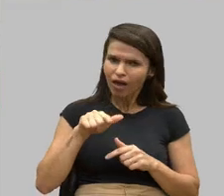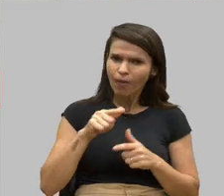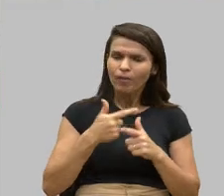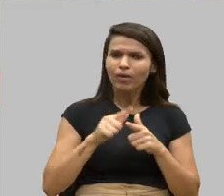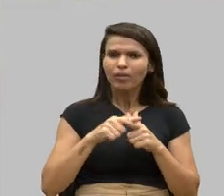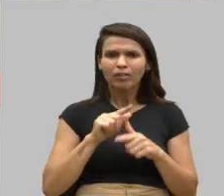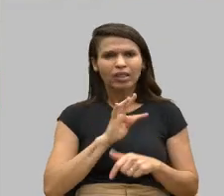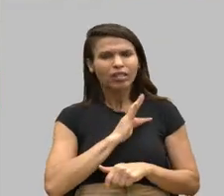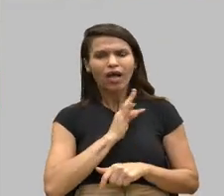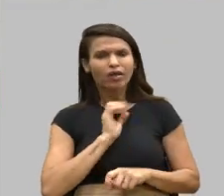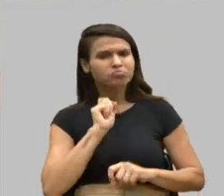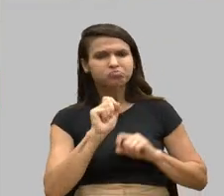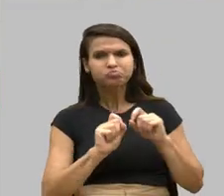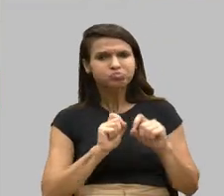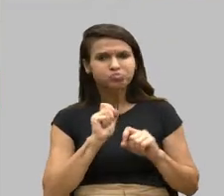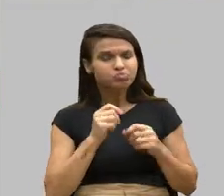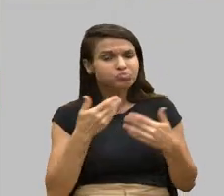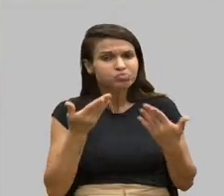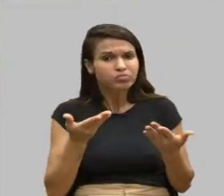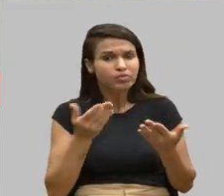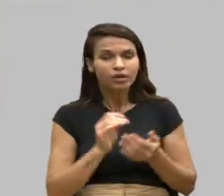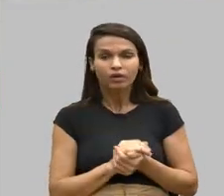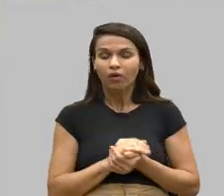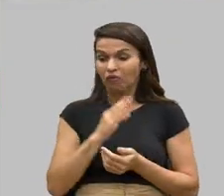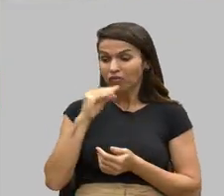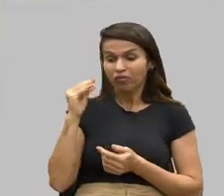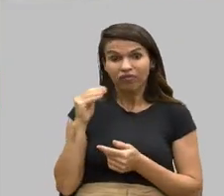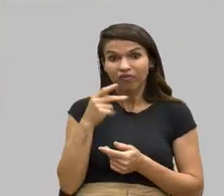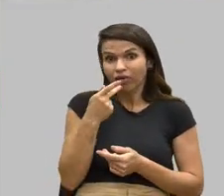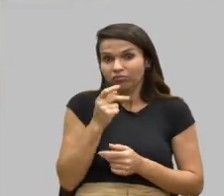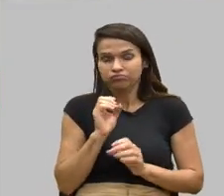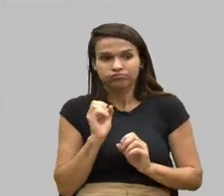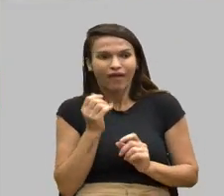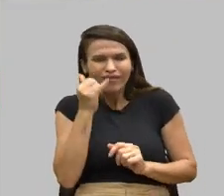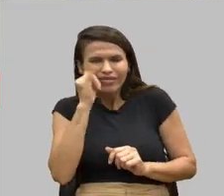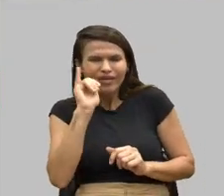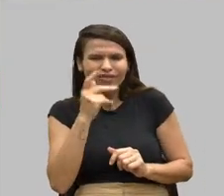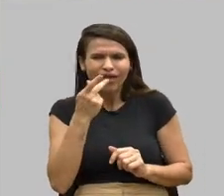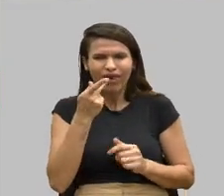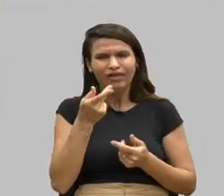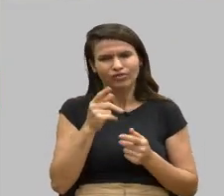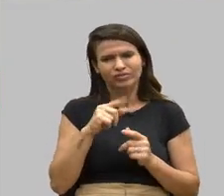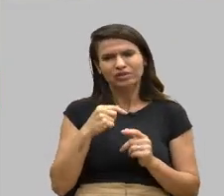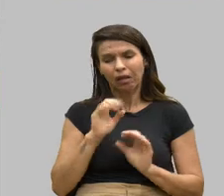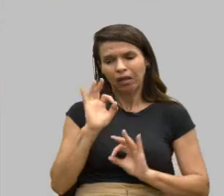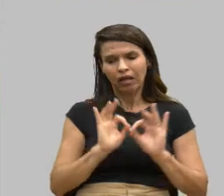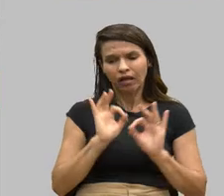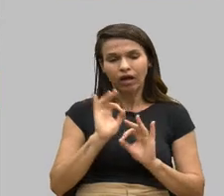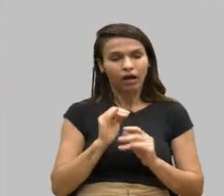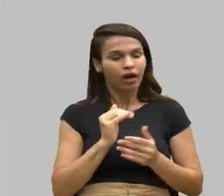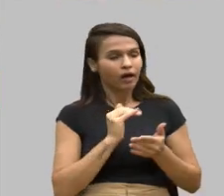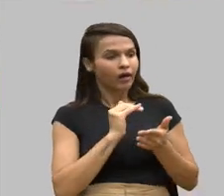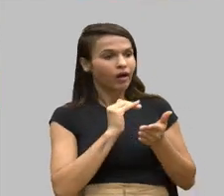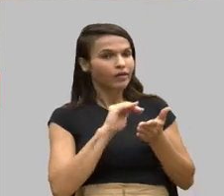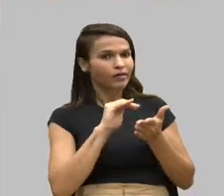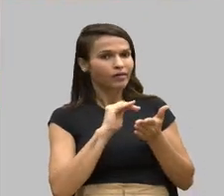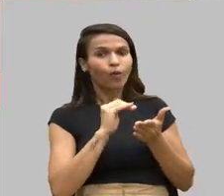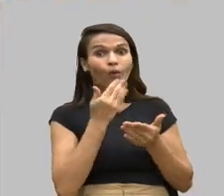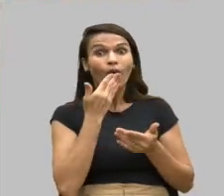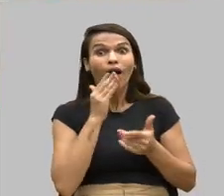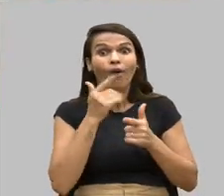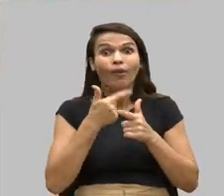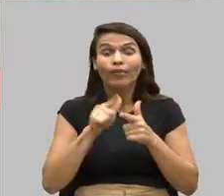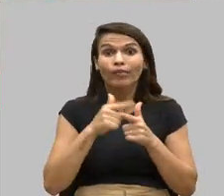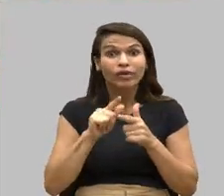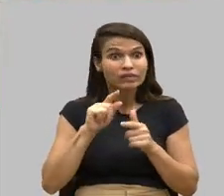é? o funcionário não quis dizer, não, a gente está agilizando e tal. Aí o secretário falou assim, qual é o problema